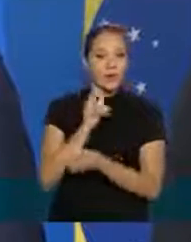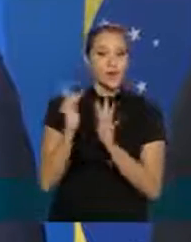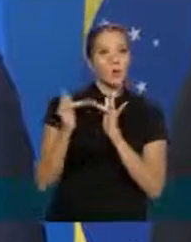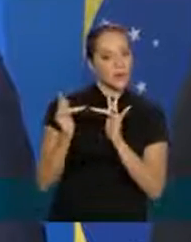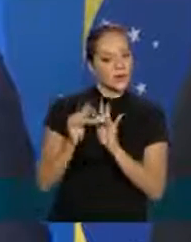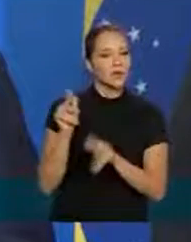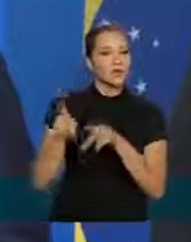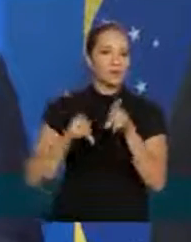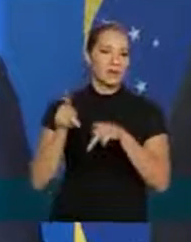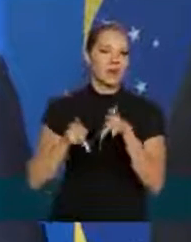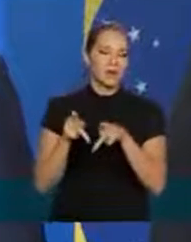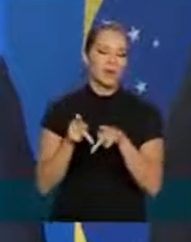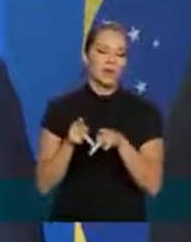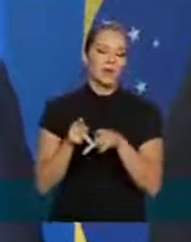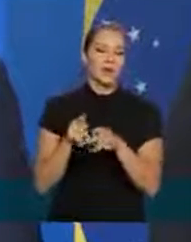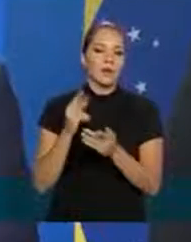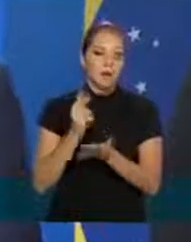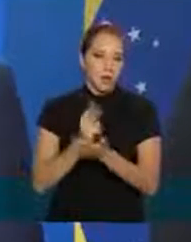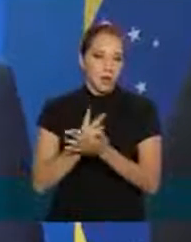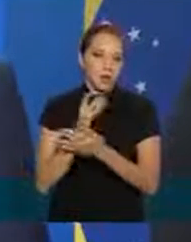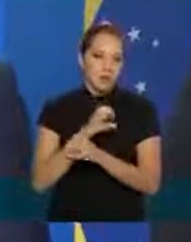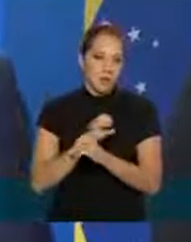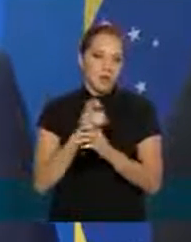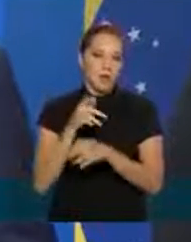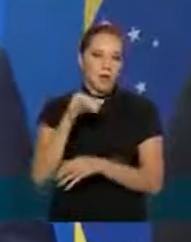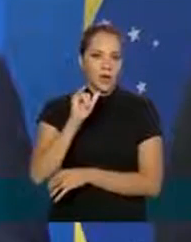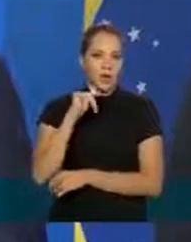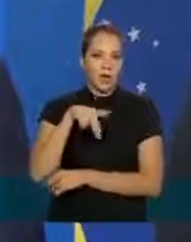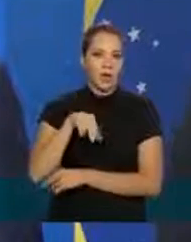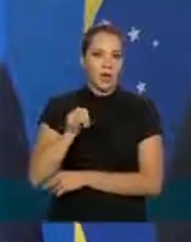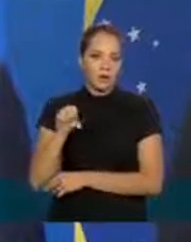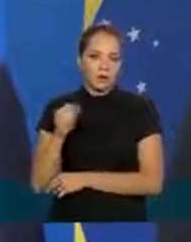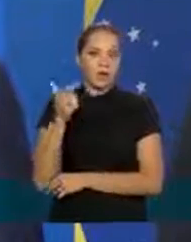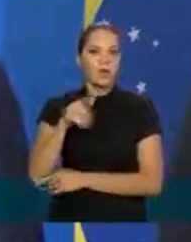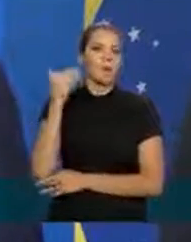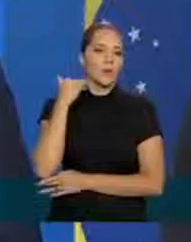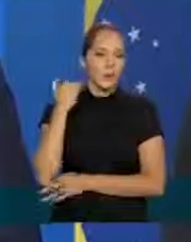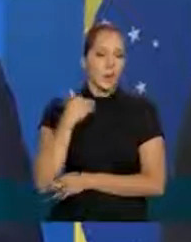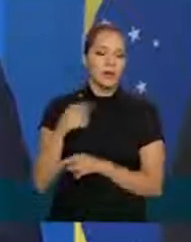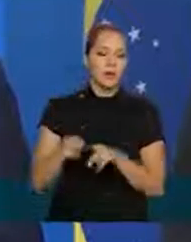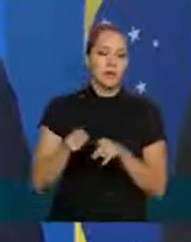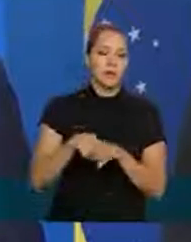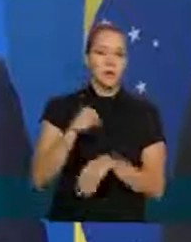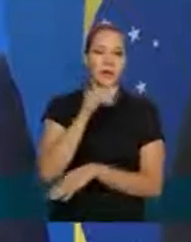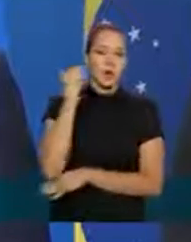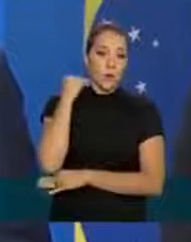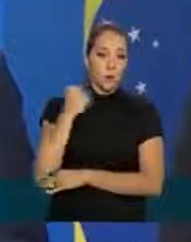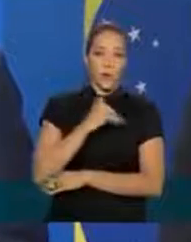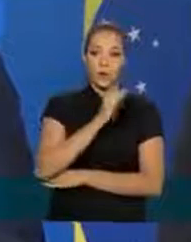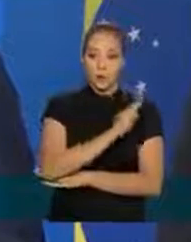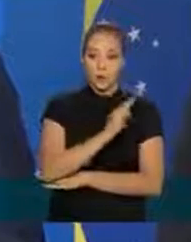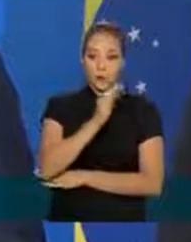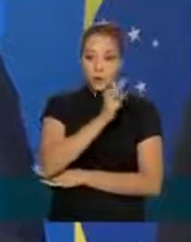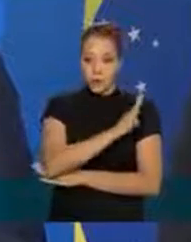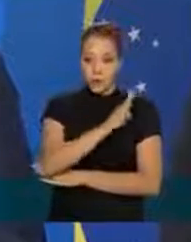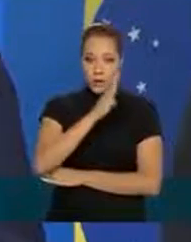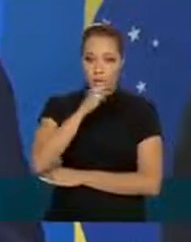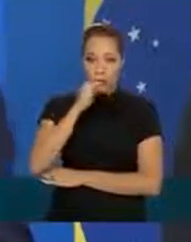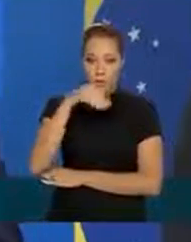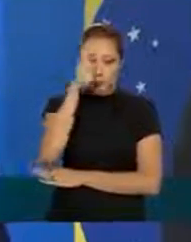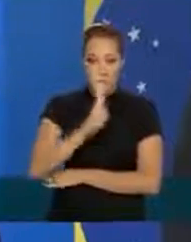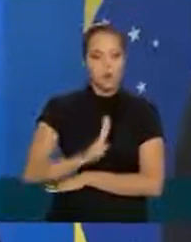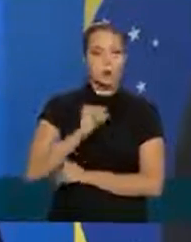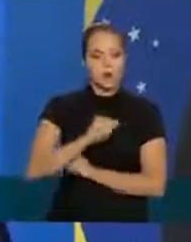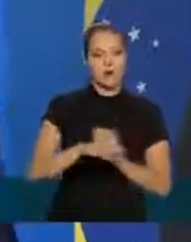embora claramente o INSS vai fazer e outros bancos o Banco do Brasil pode ajudar também mas a população